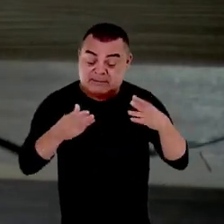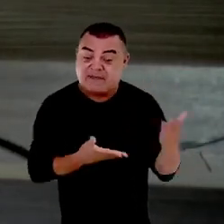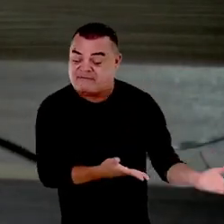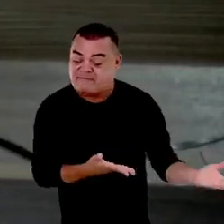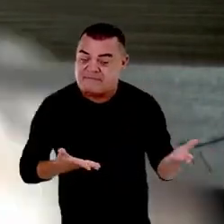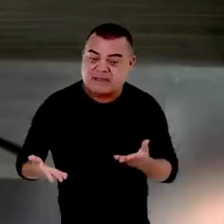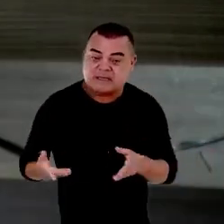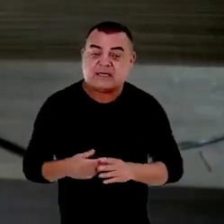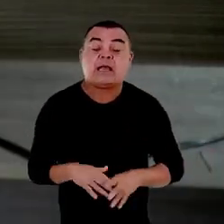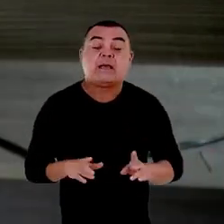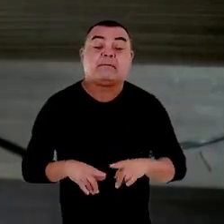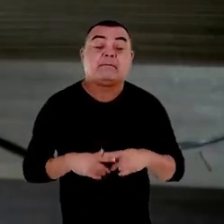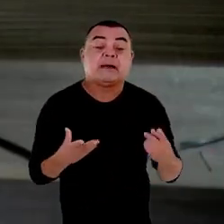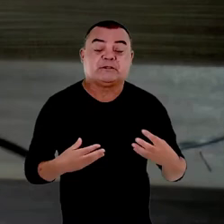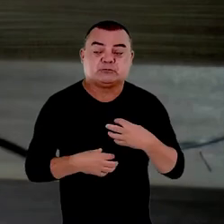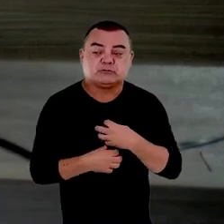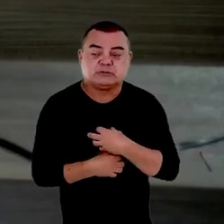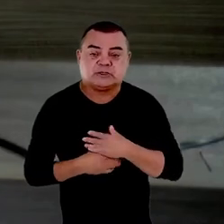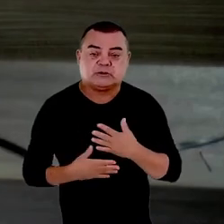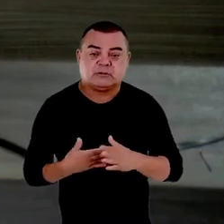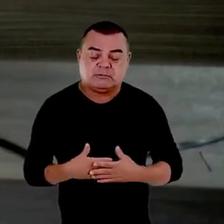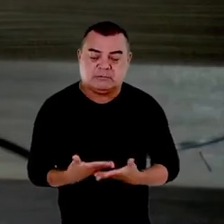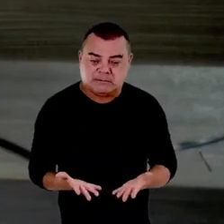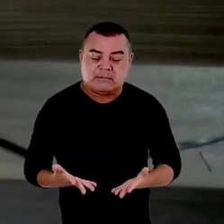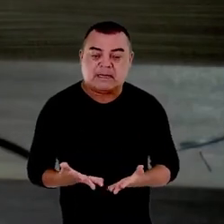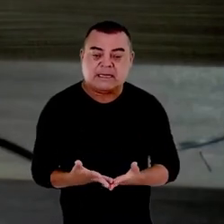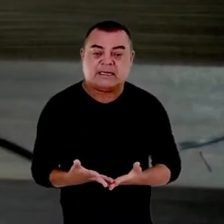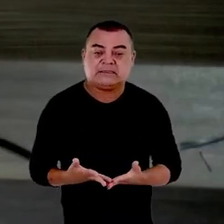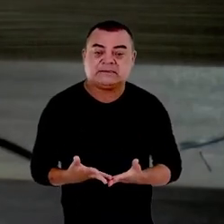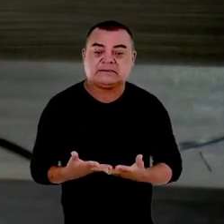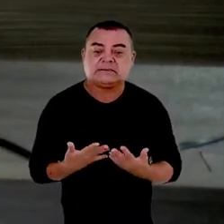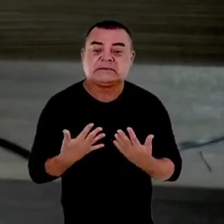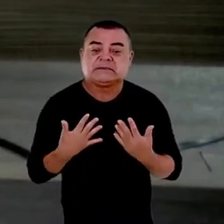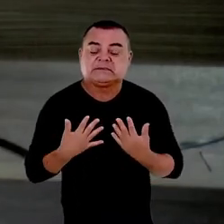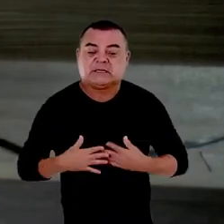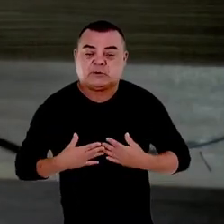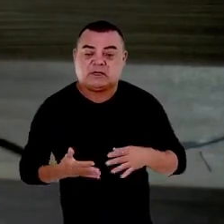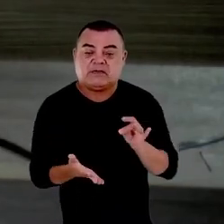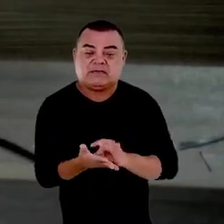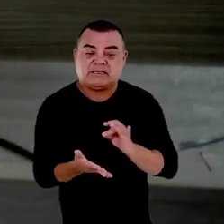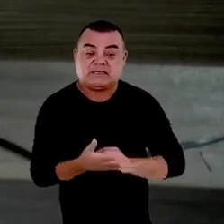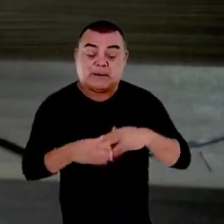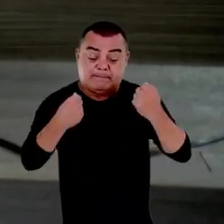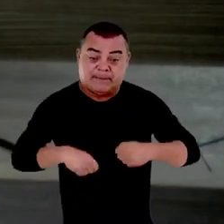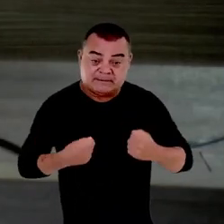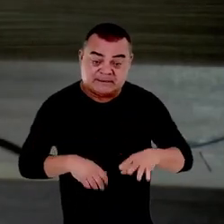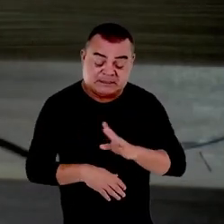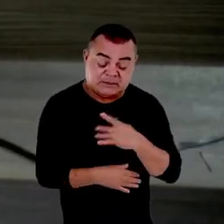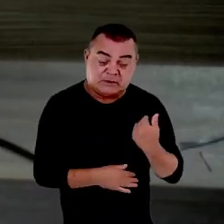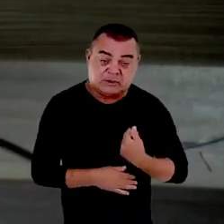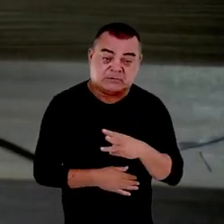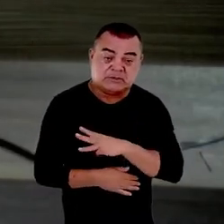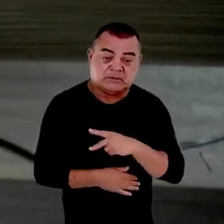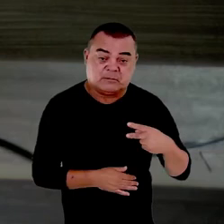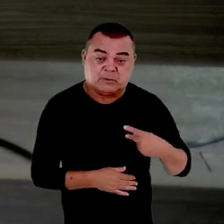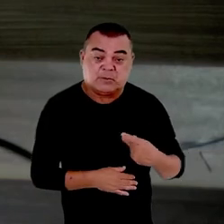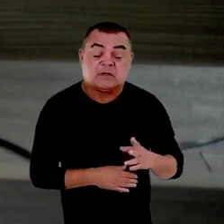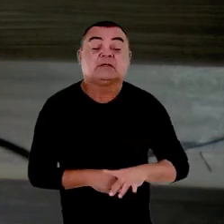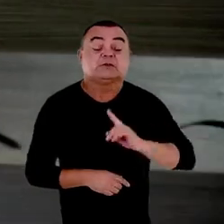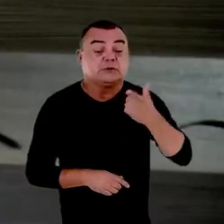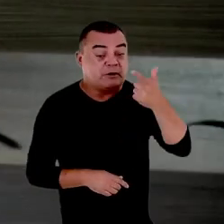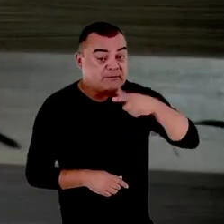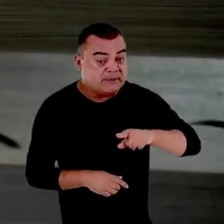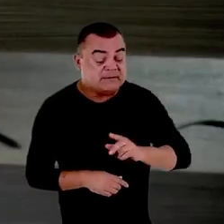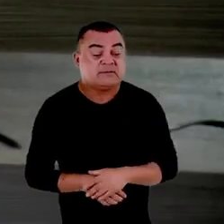baila mas venha à baila de uma forma contundente de uma forma absolutamente necessária e que nós que o Ministério Público mais uma vez